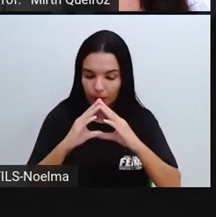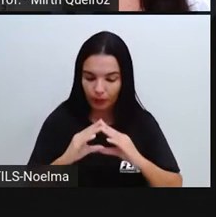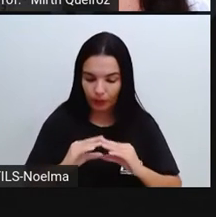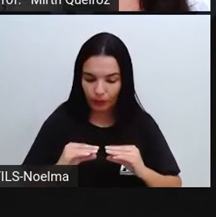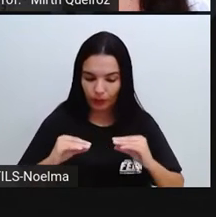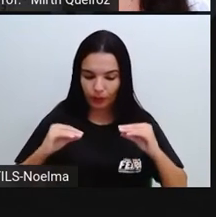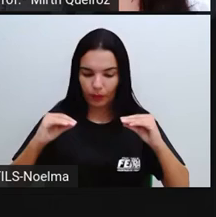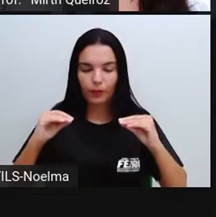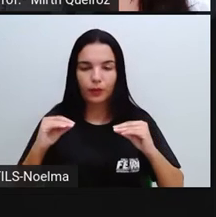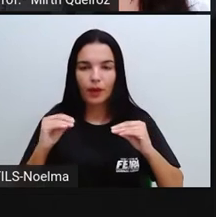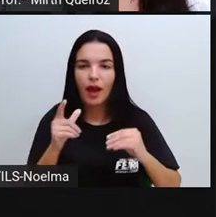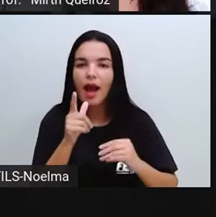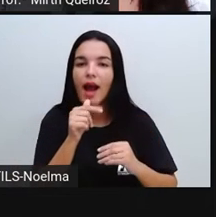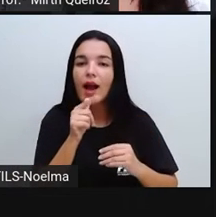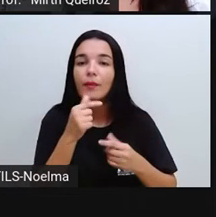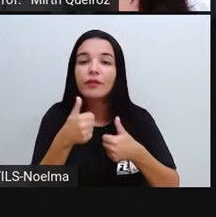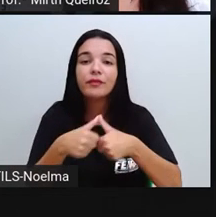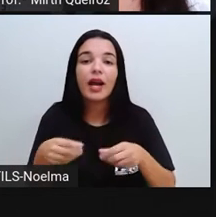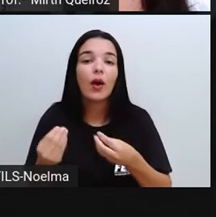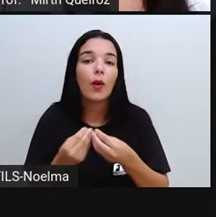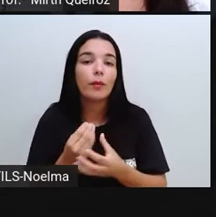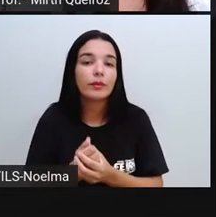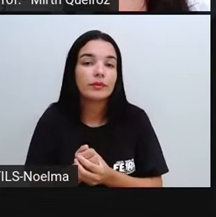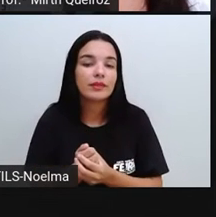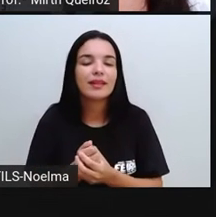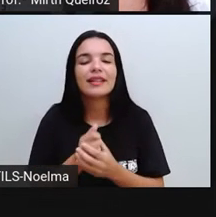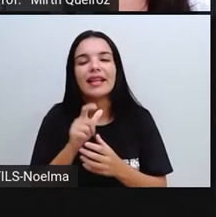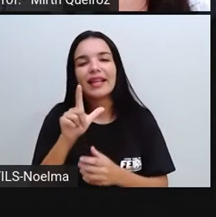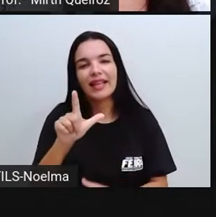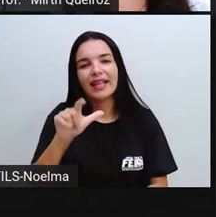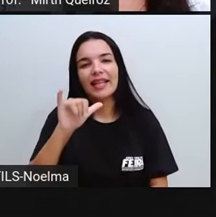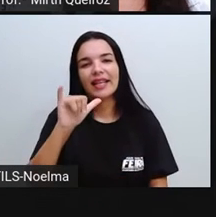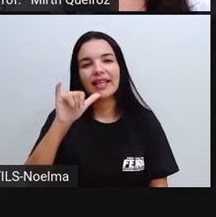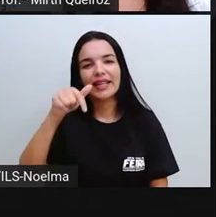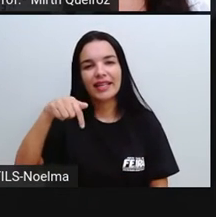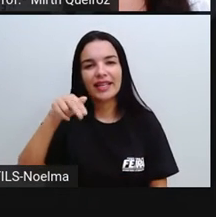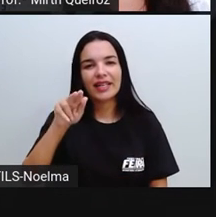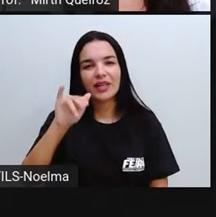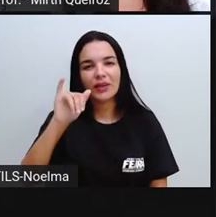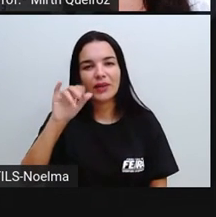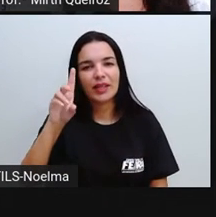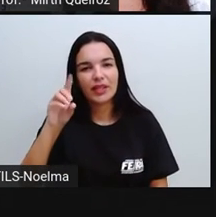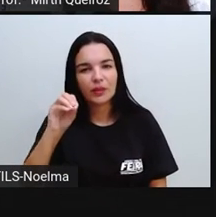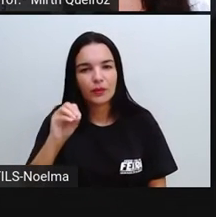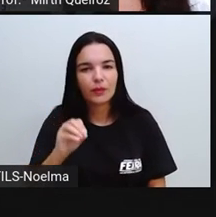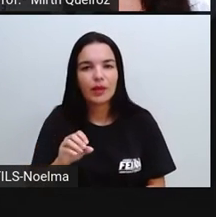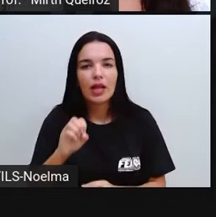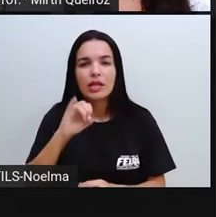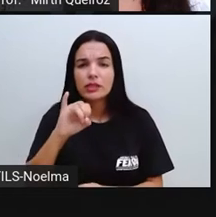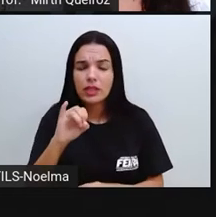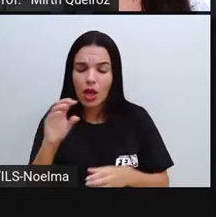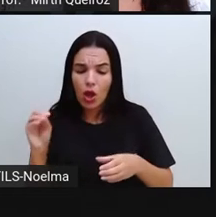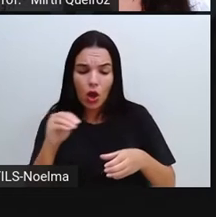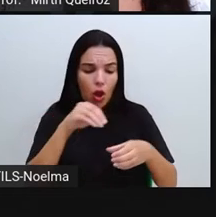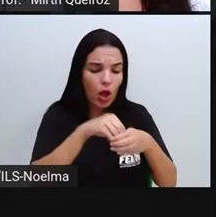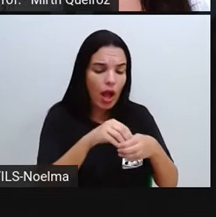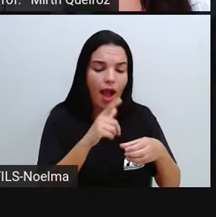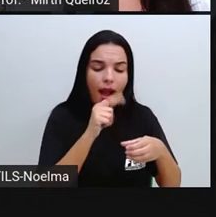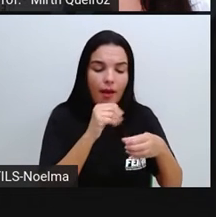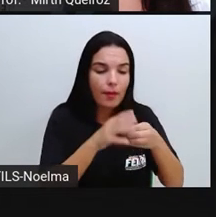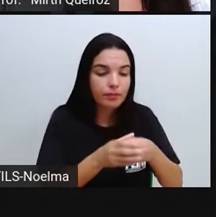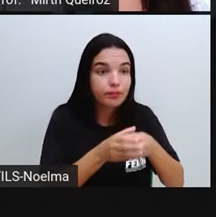a água passa a ficar em qual estado? Estado líquido, né? Se colocamos a água no congelador